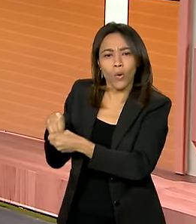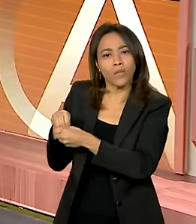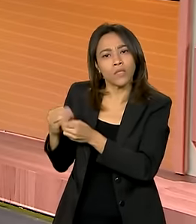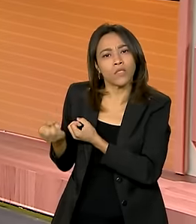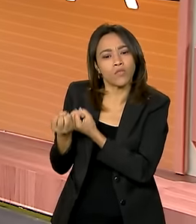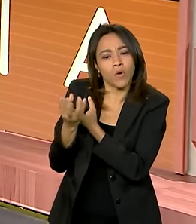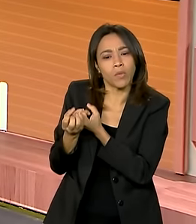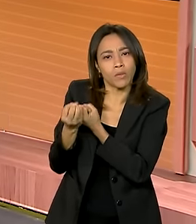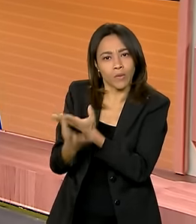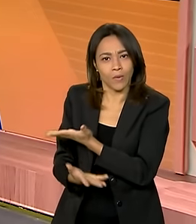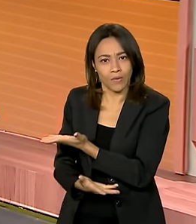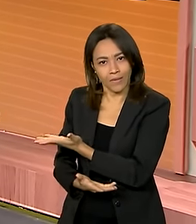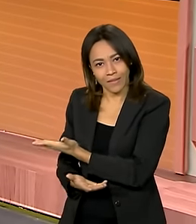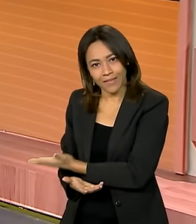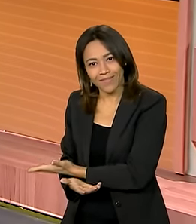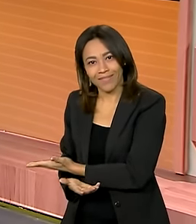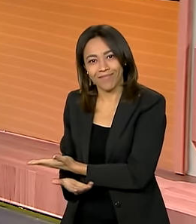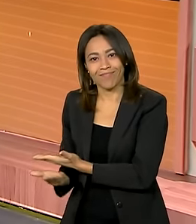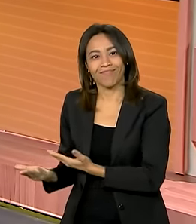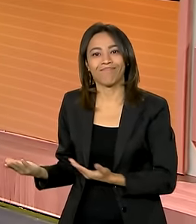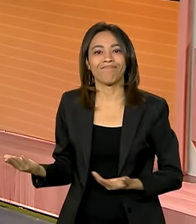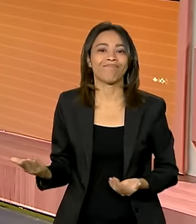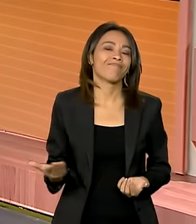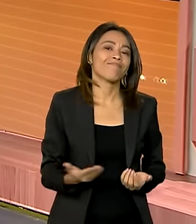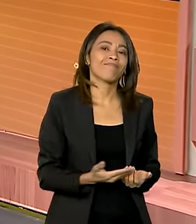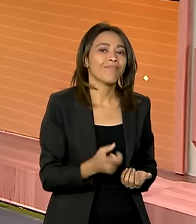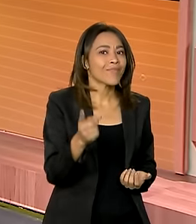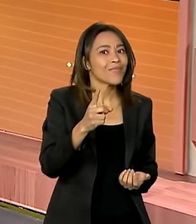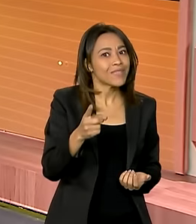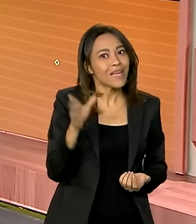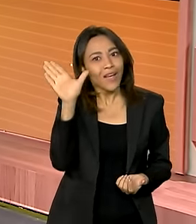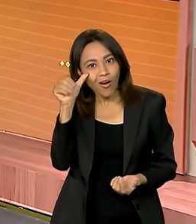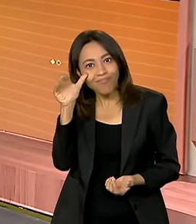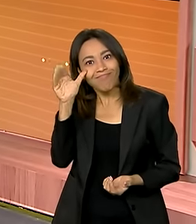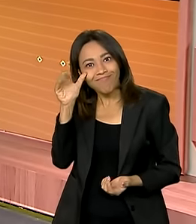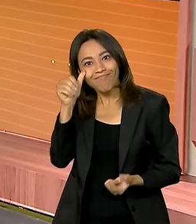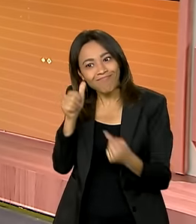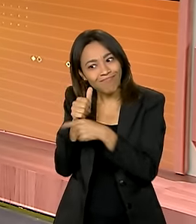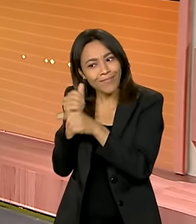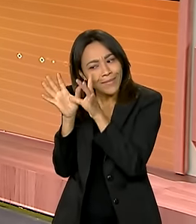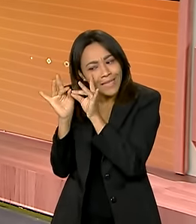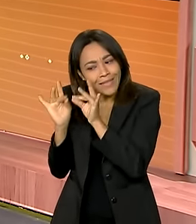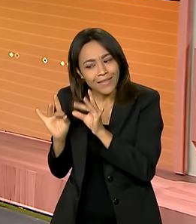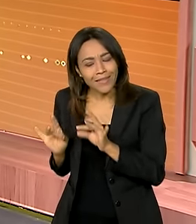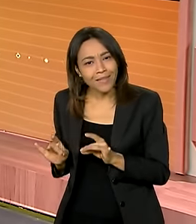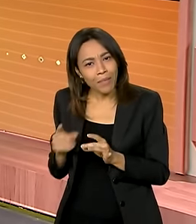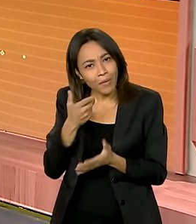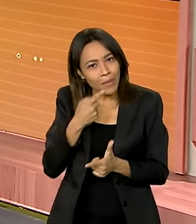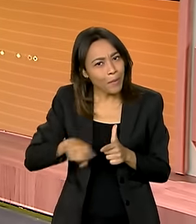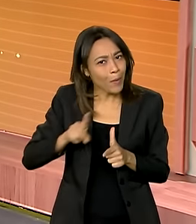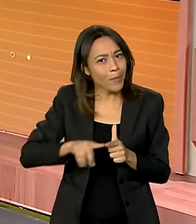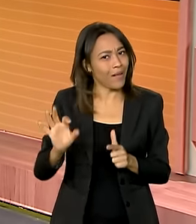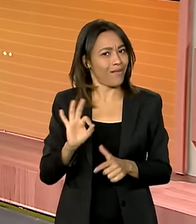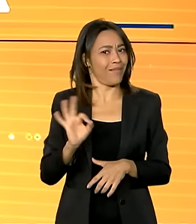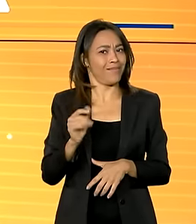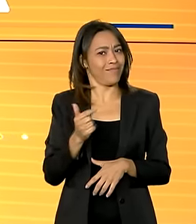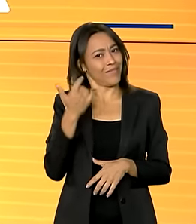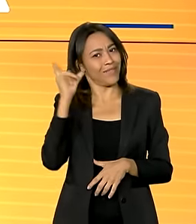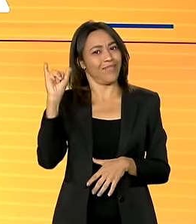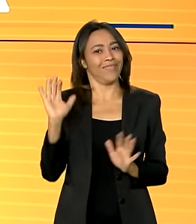enem.inep.gov.br. Não deixe de olhar tudo direitinho para não ter problema no dia da prova.